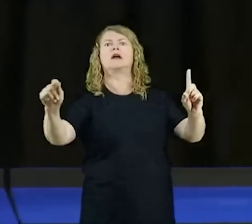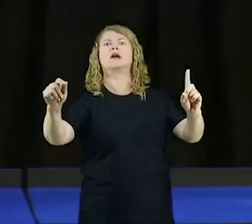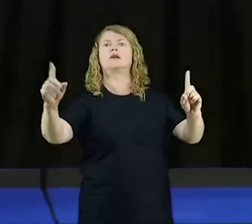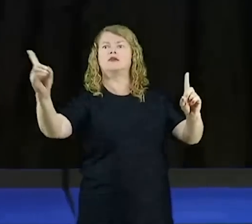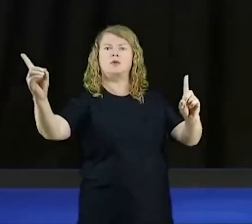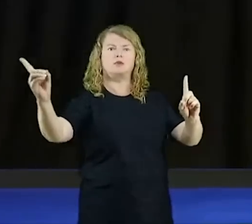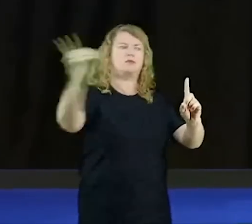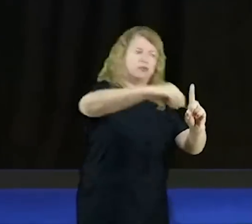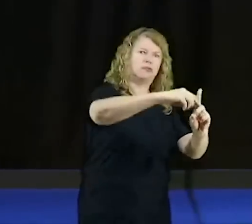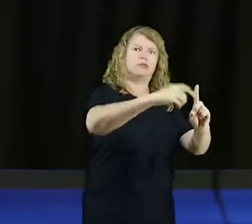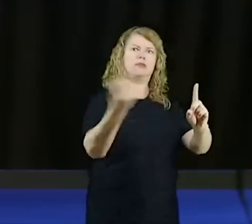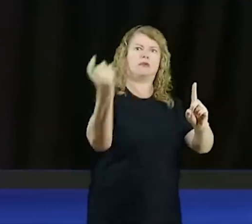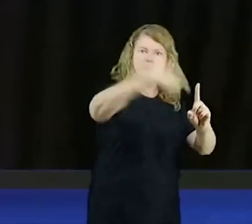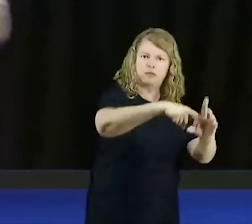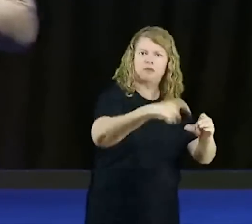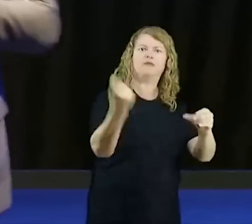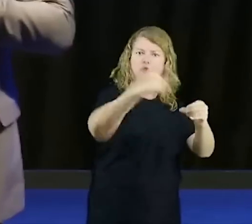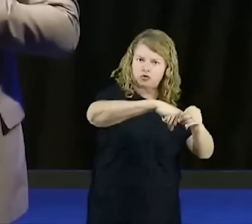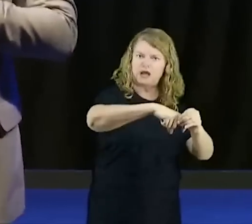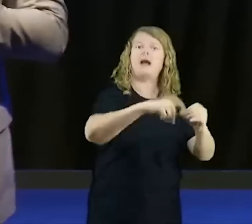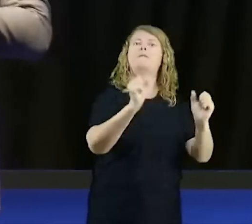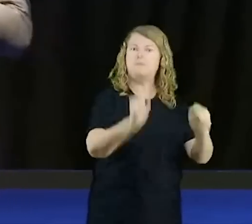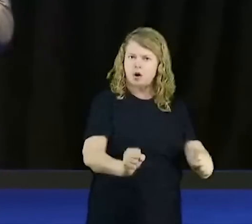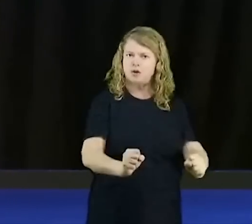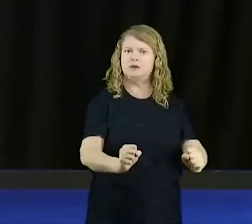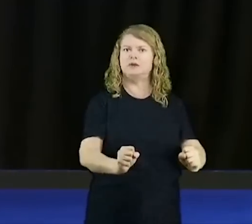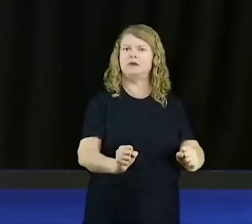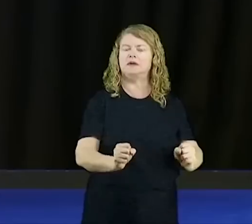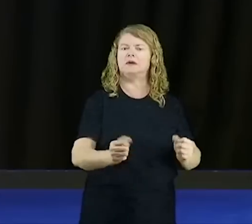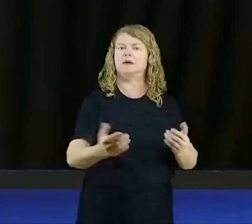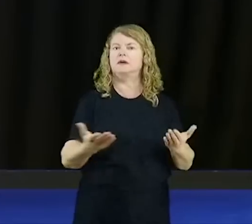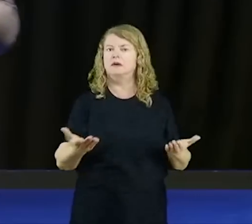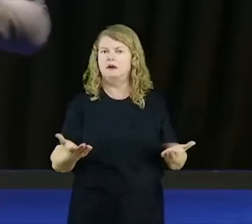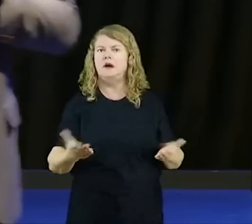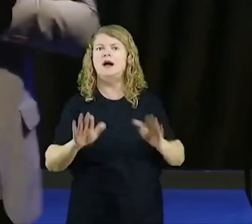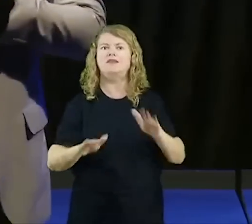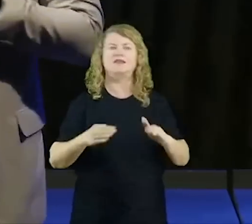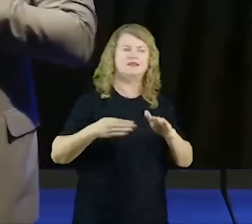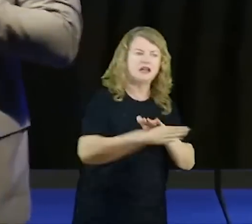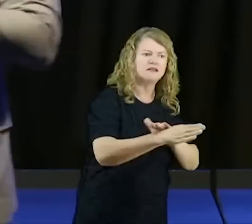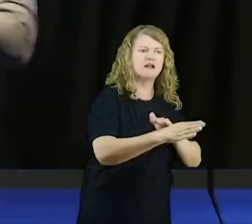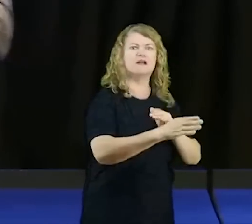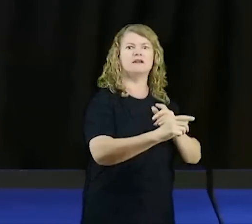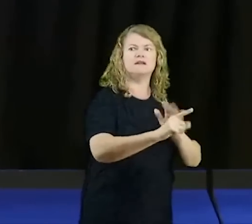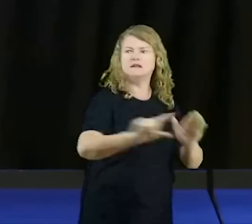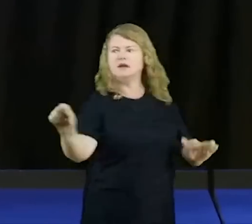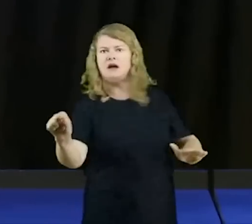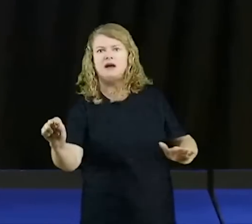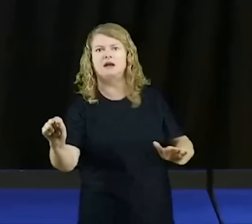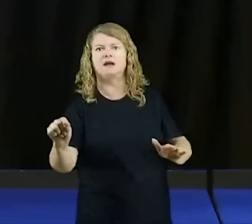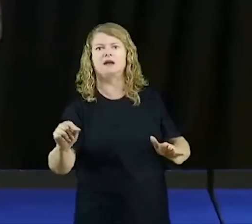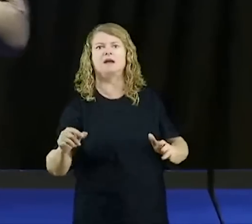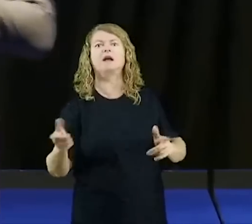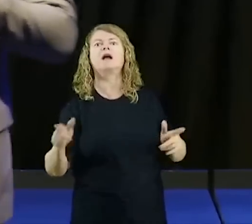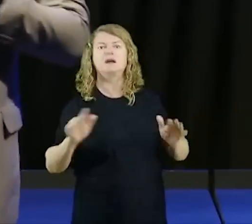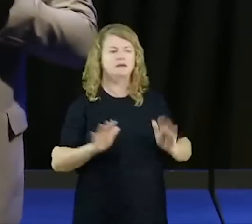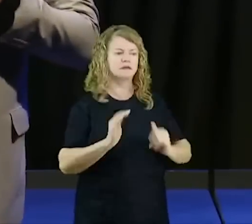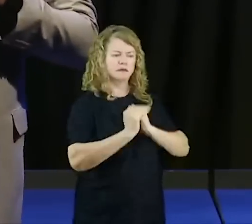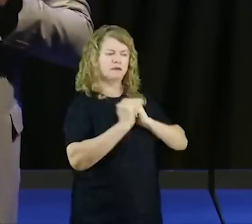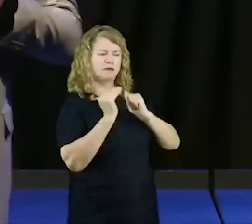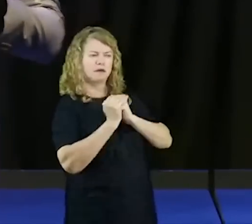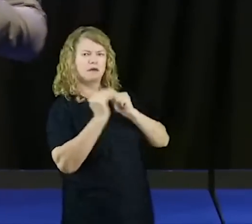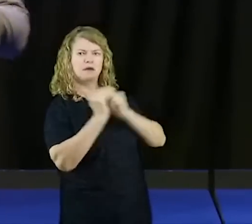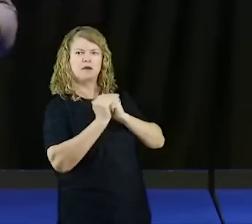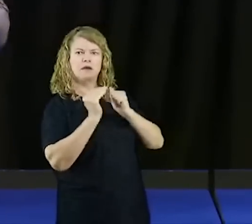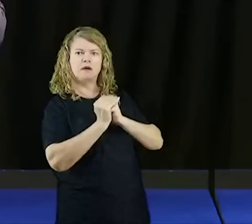possuído. Então, ele entra e sai, algumas ocasiões você vai orar, o espírito imundo ficou na